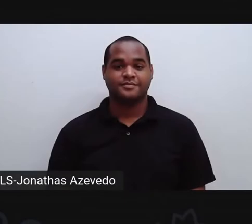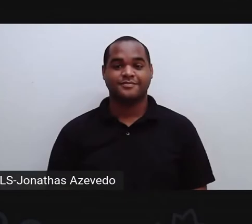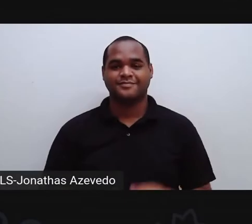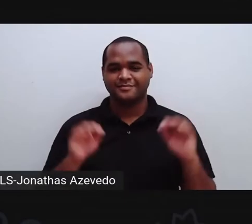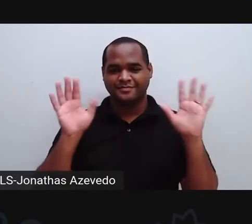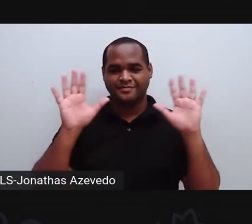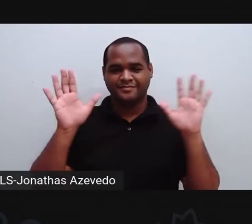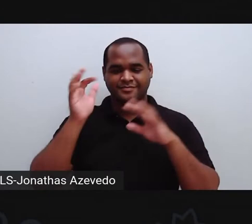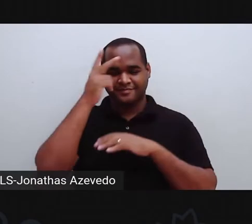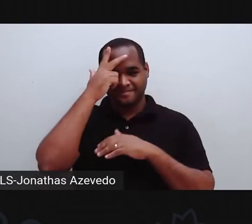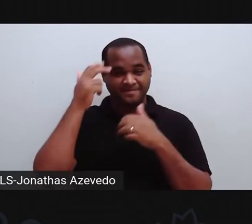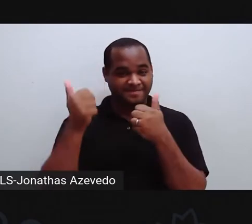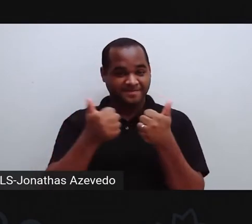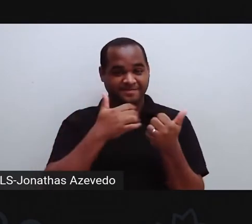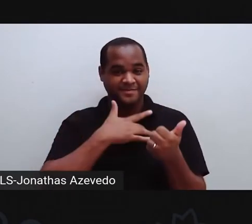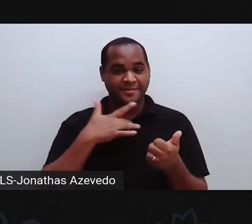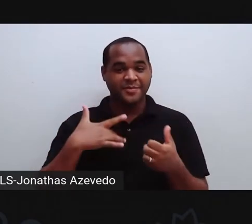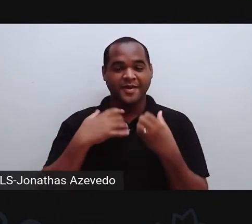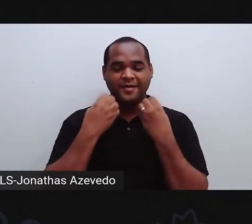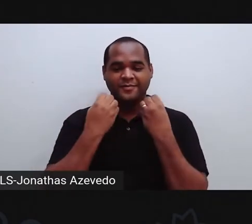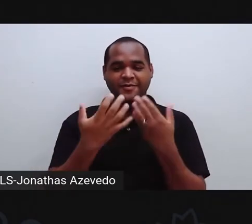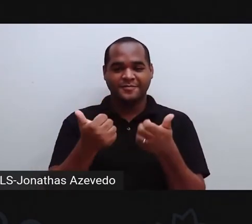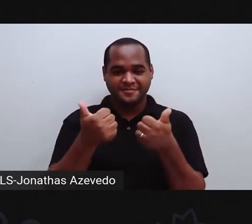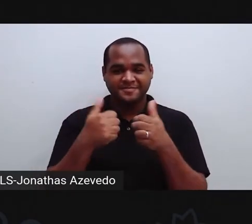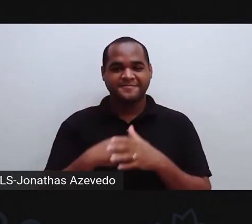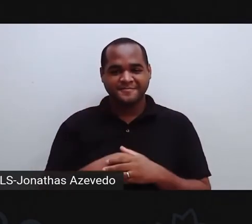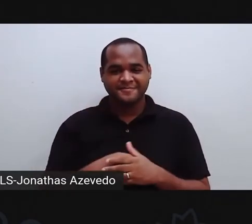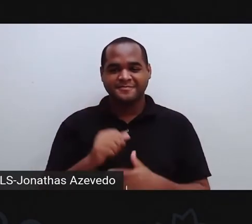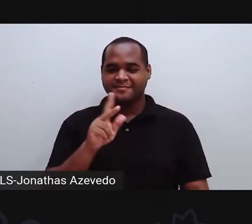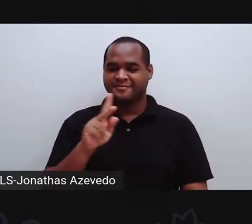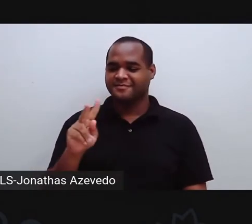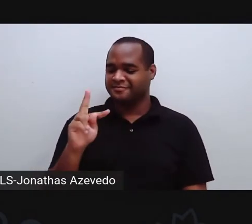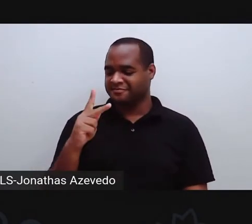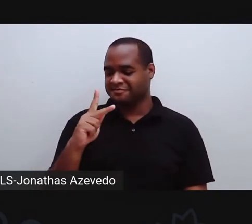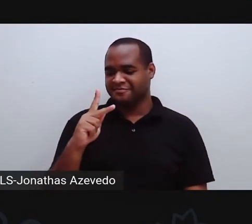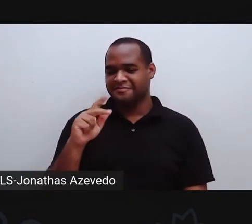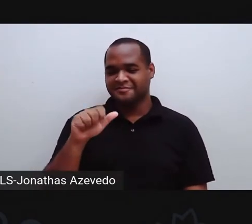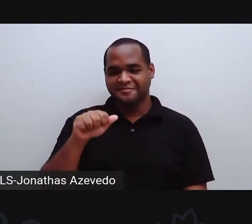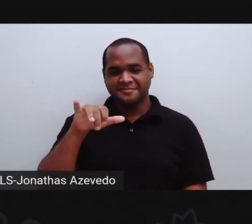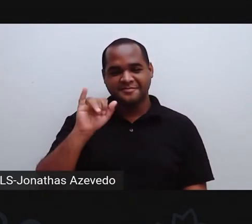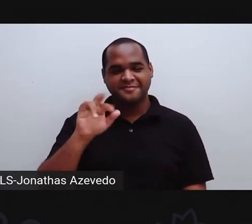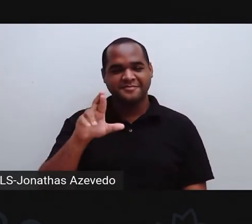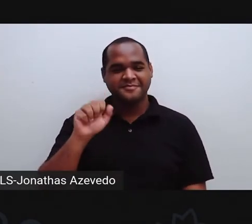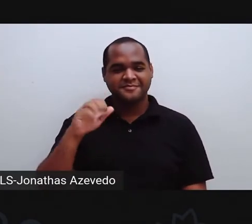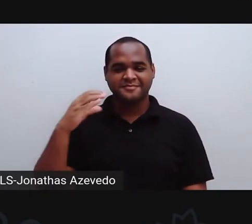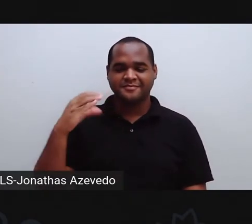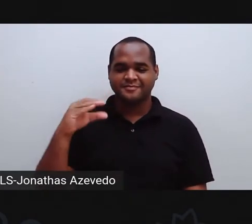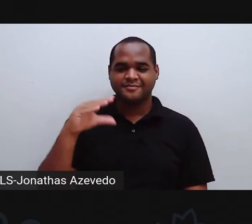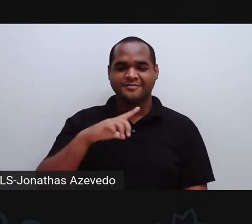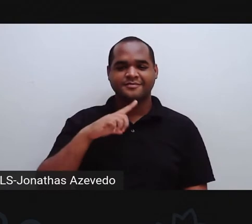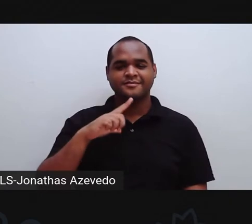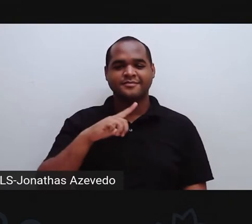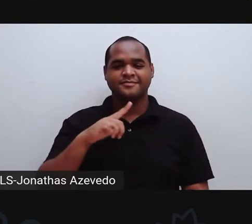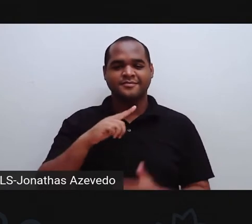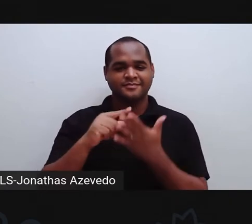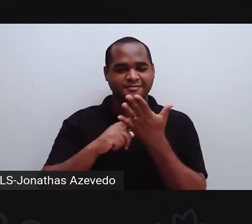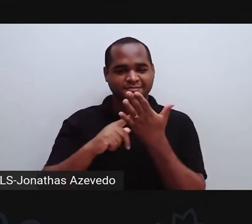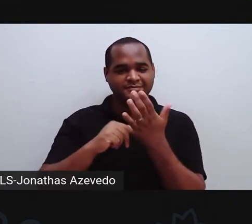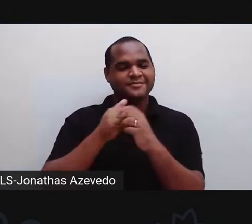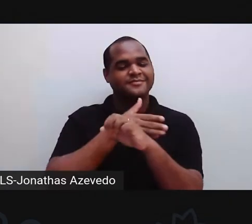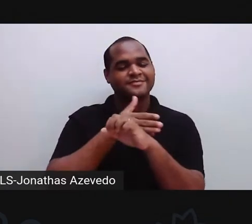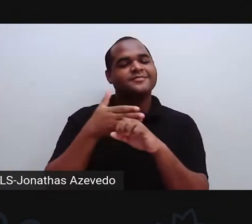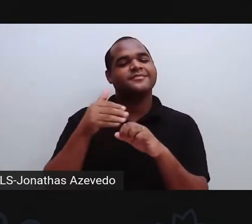Olá pessoal, tudo bem com vocês? Eu sou a professora Taira Santos de Ciência, sou uma mulher de pele clara, tenho cabelo